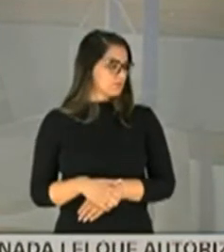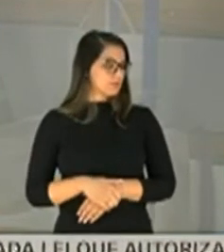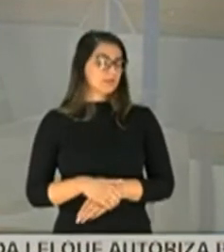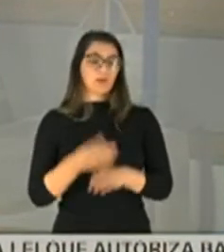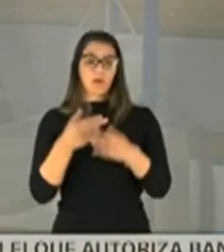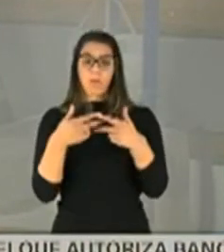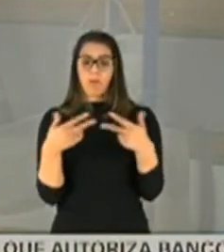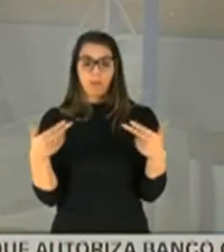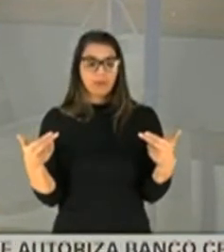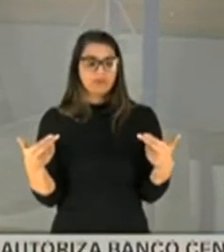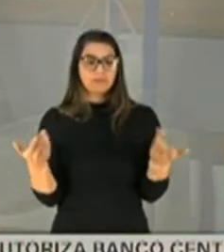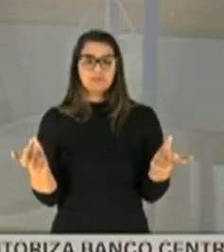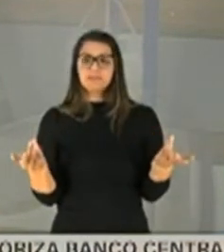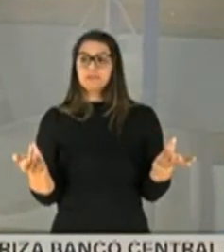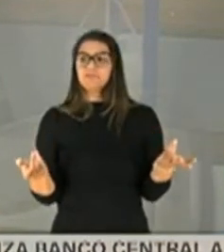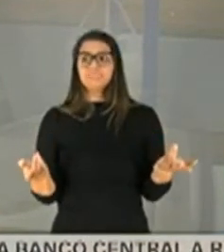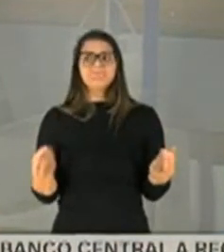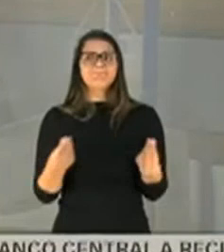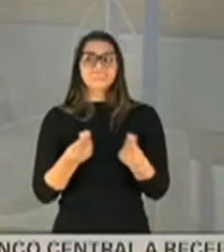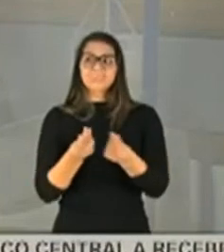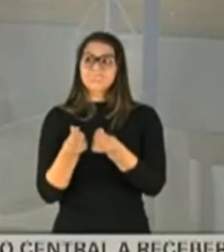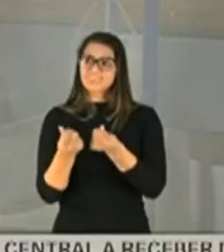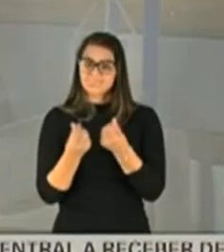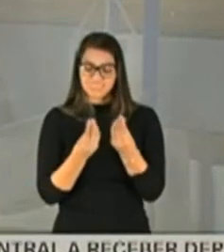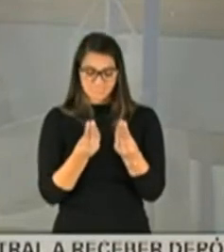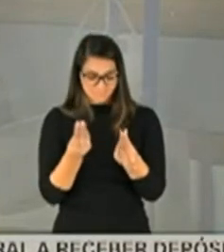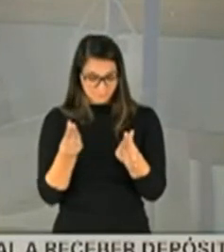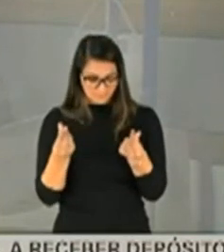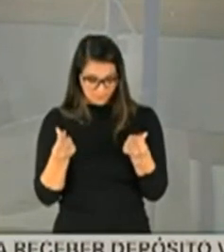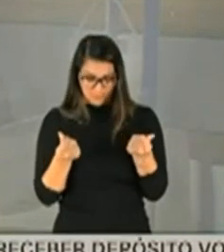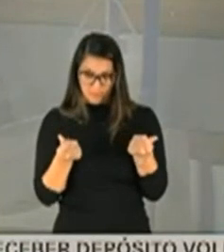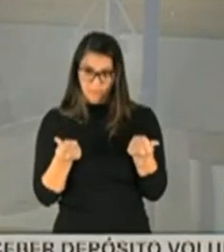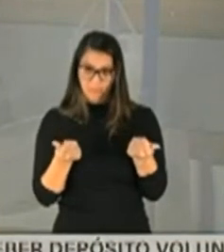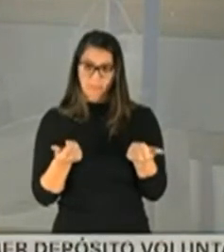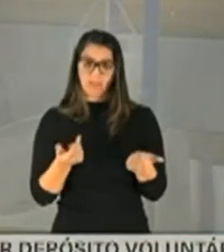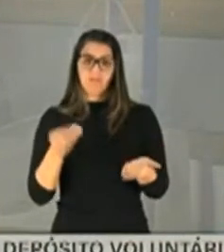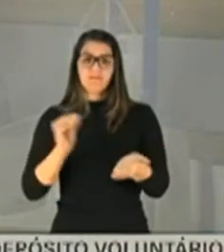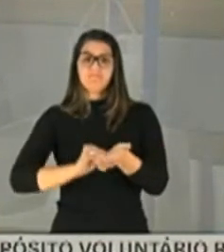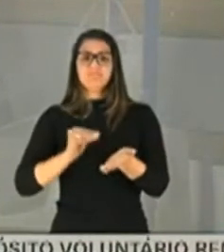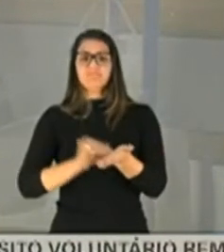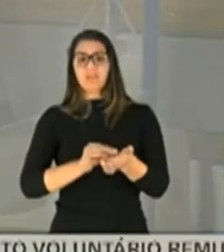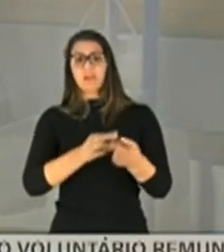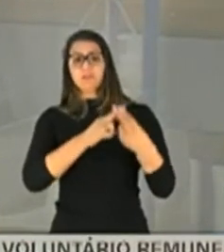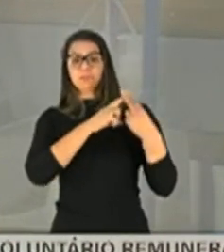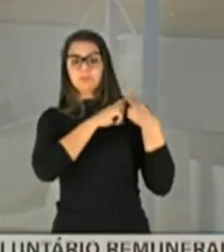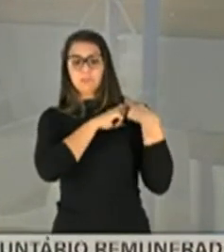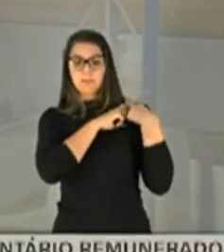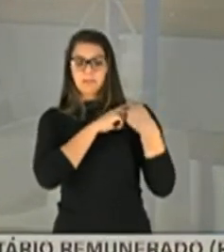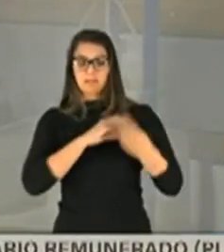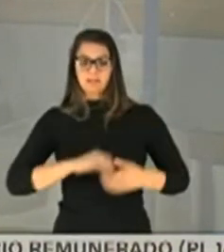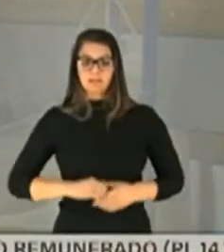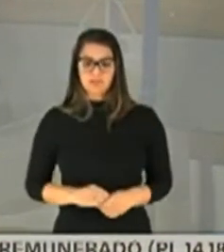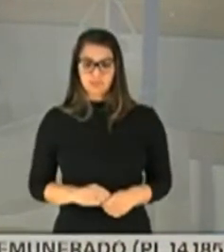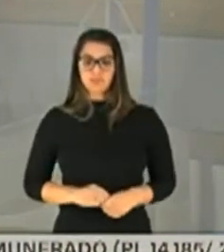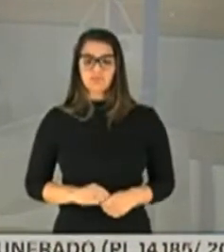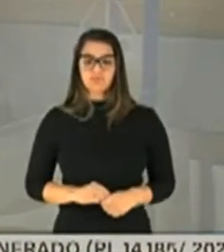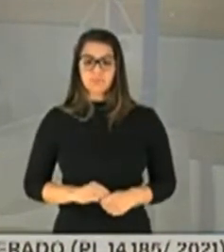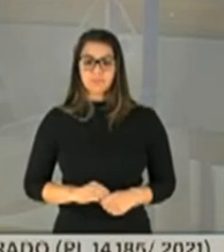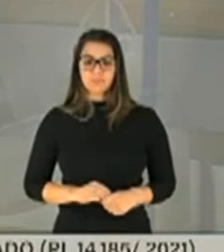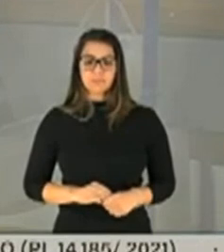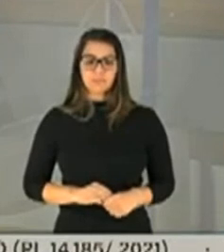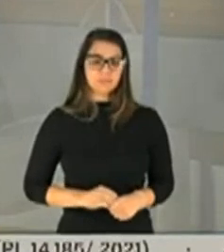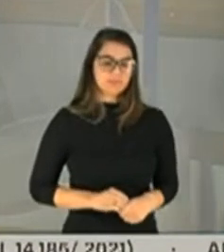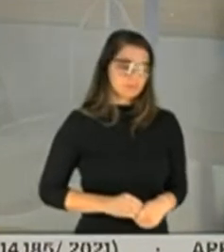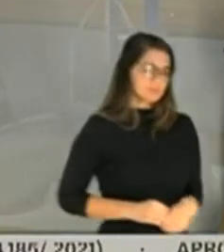extremamente irresponsável. Irresponsável. É ignorar.